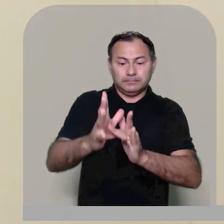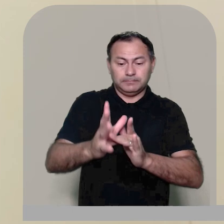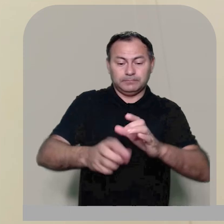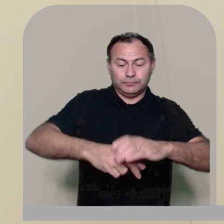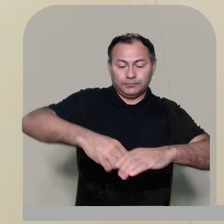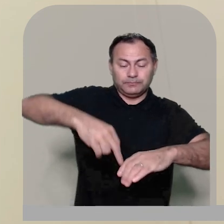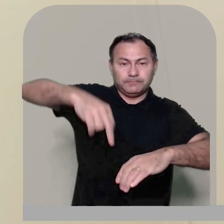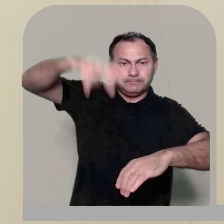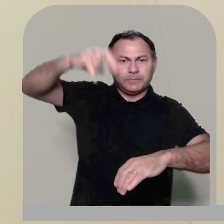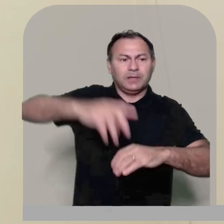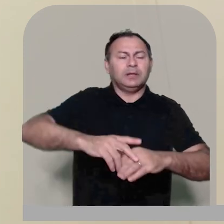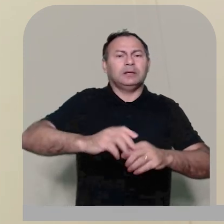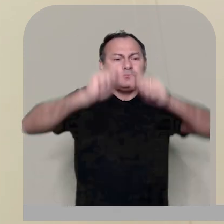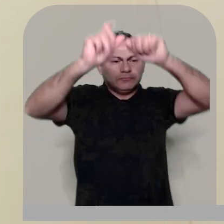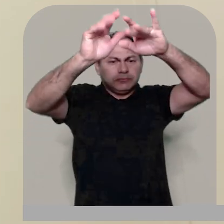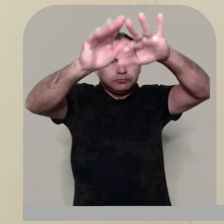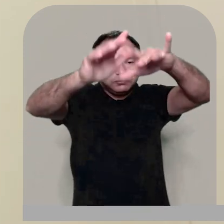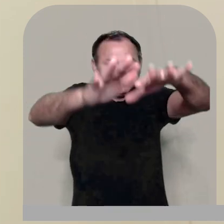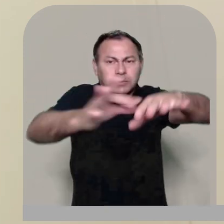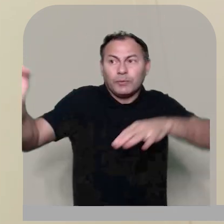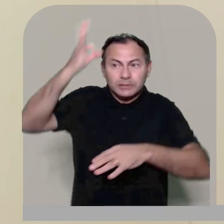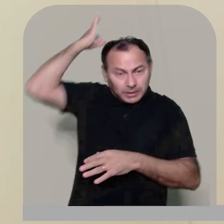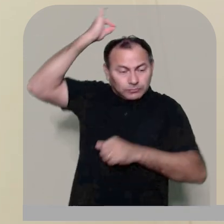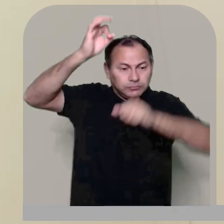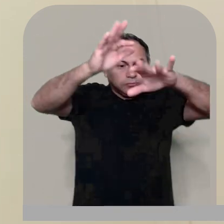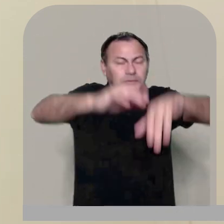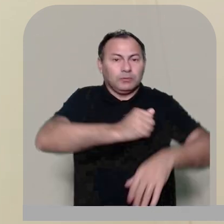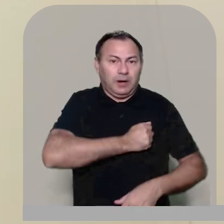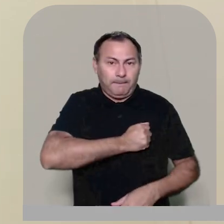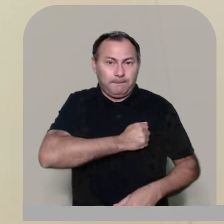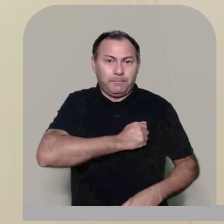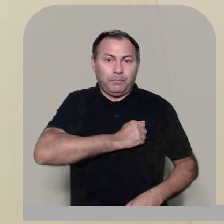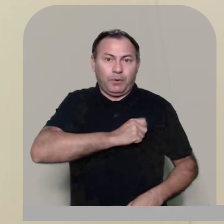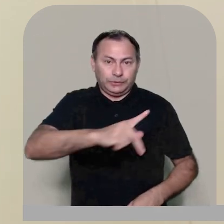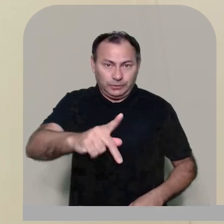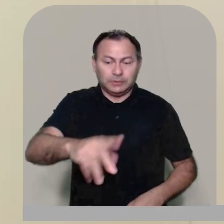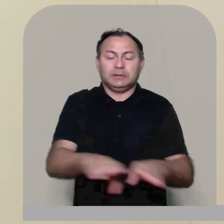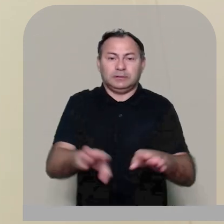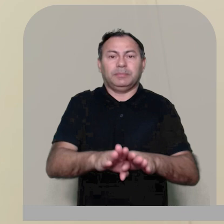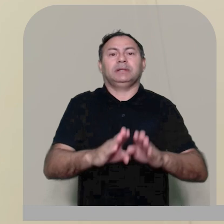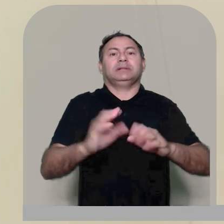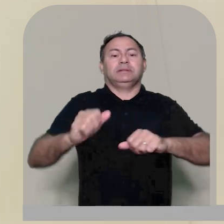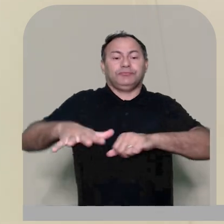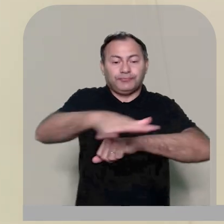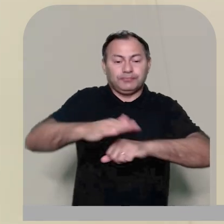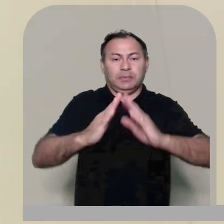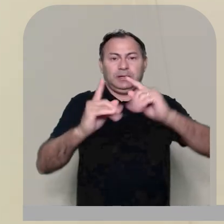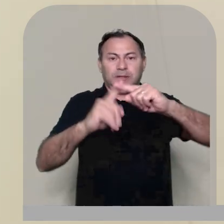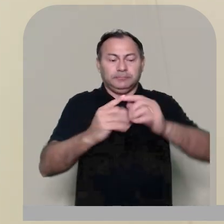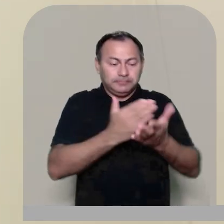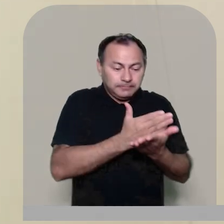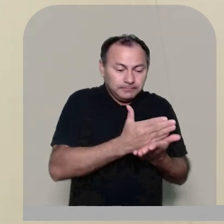ressuscitado derrama o espírito santo sobre os apóstolos e sobre a igreja portanto